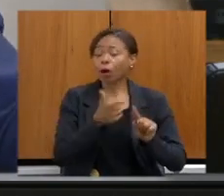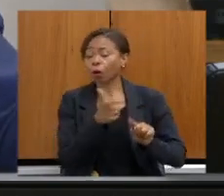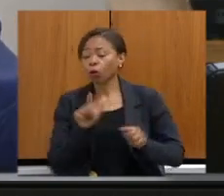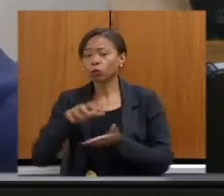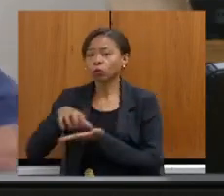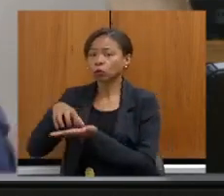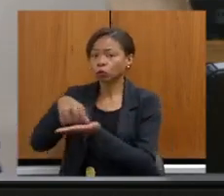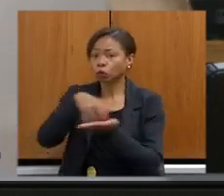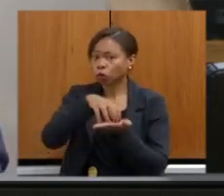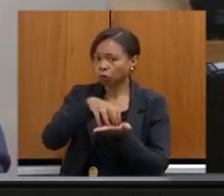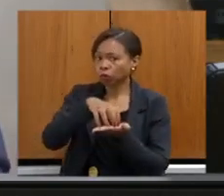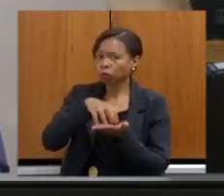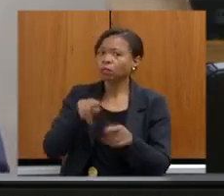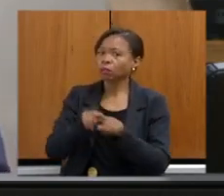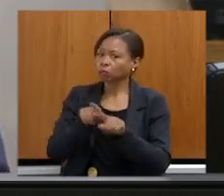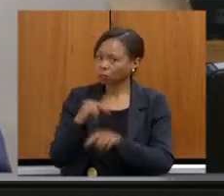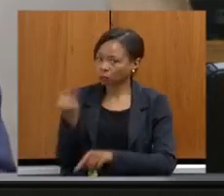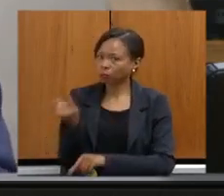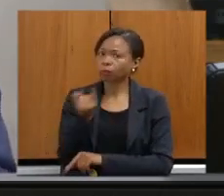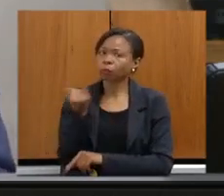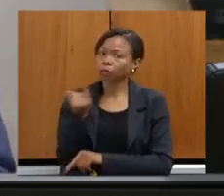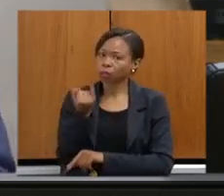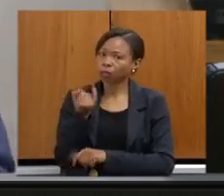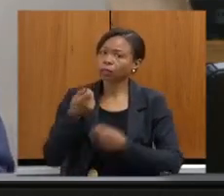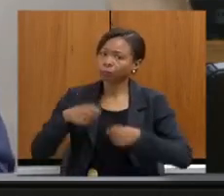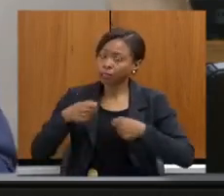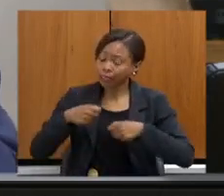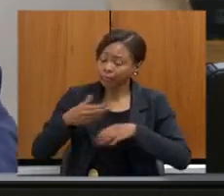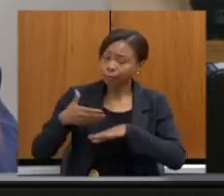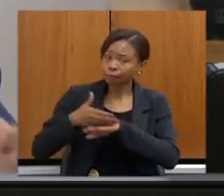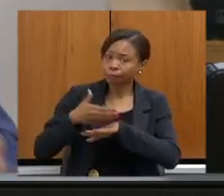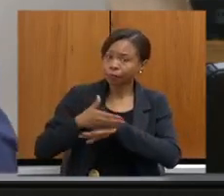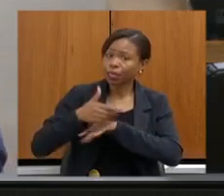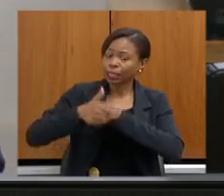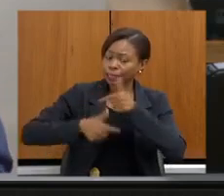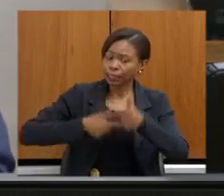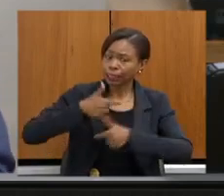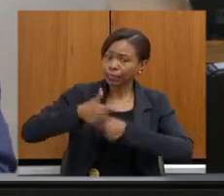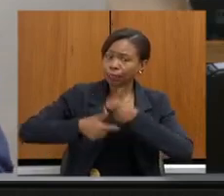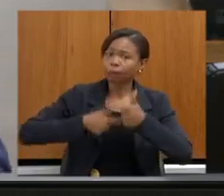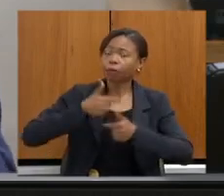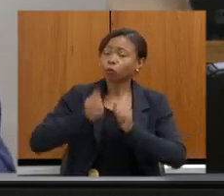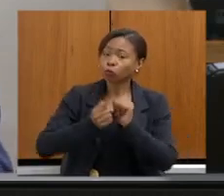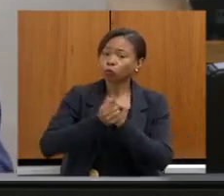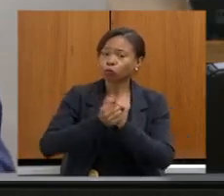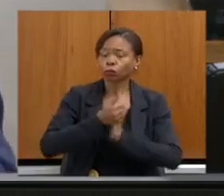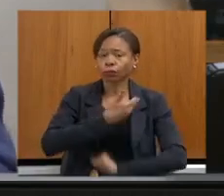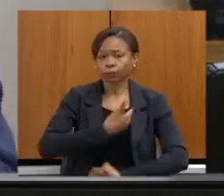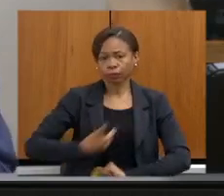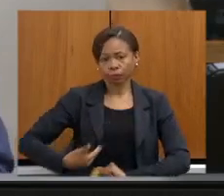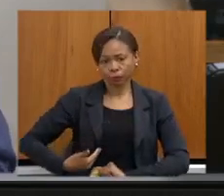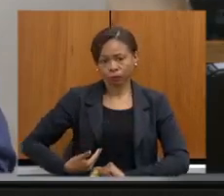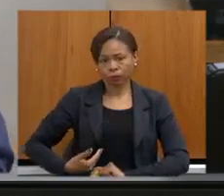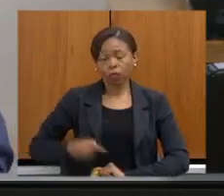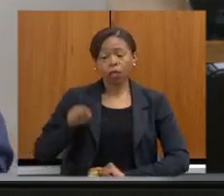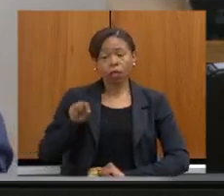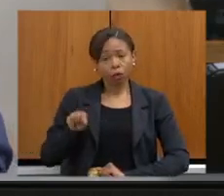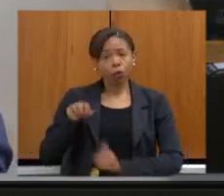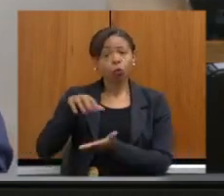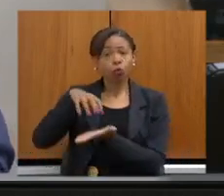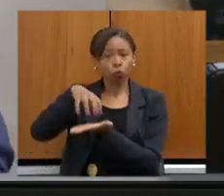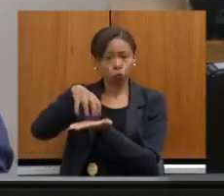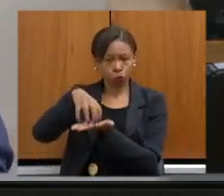importantes que têm que participar desse trabalho do Estado. e um dos atores que é